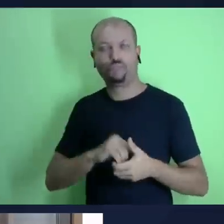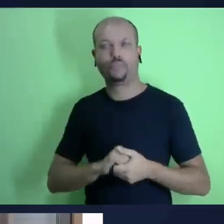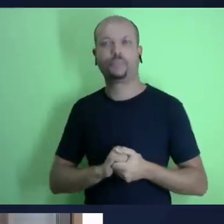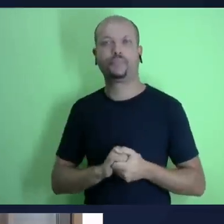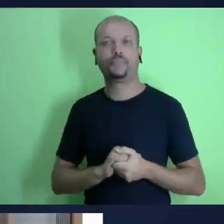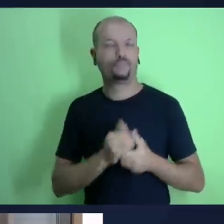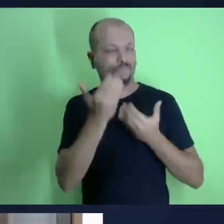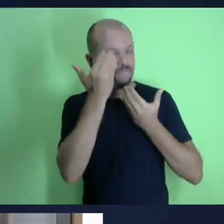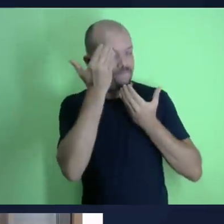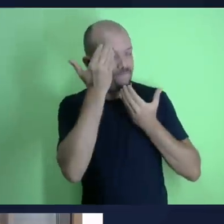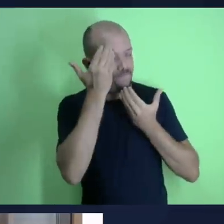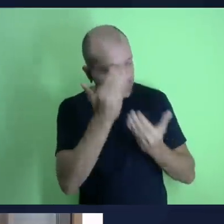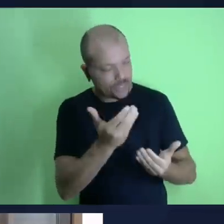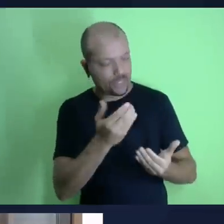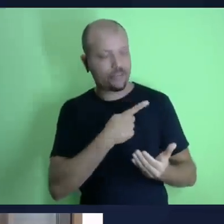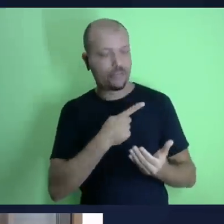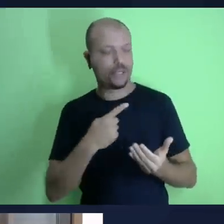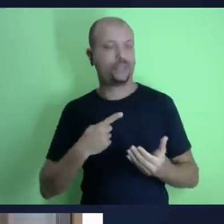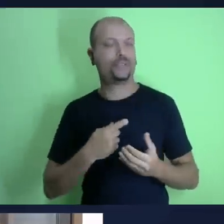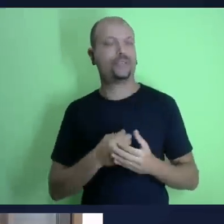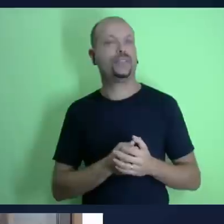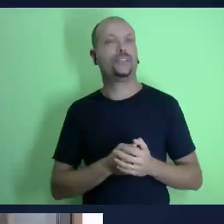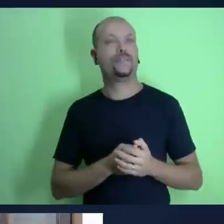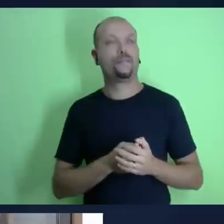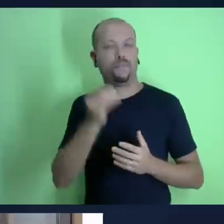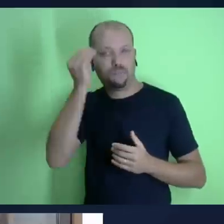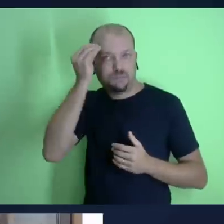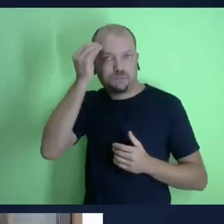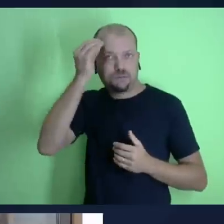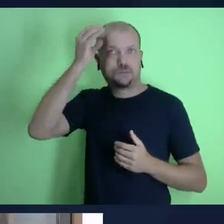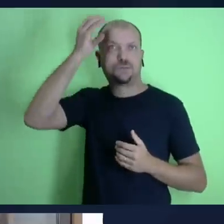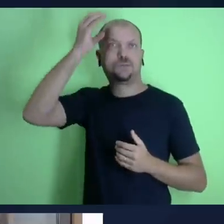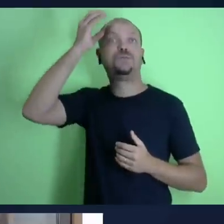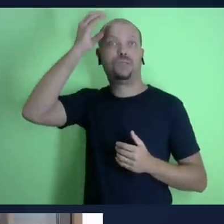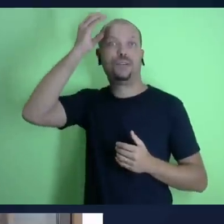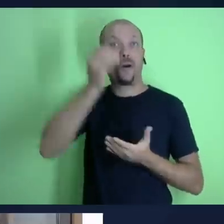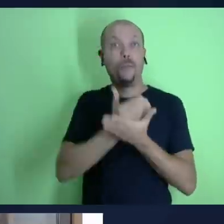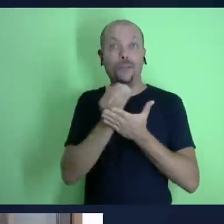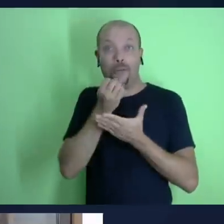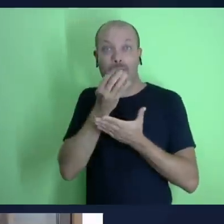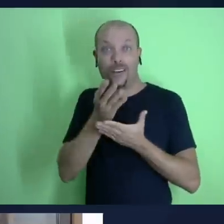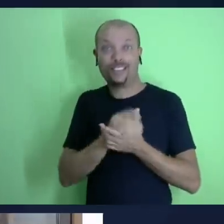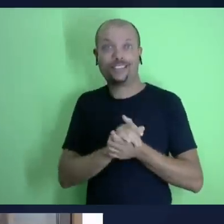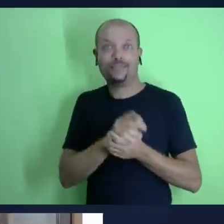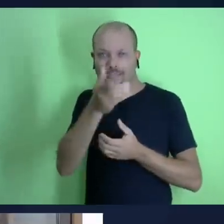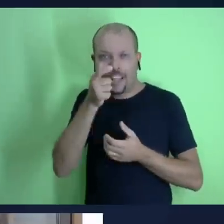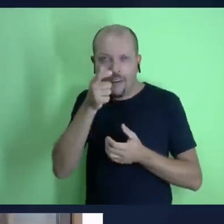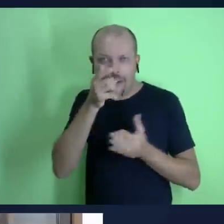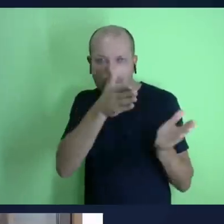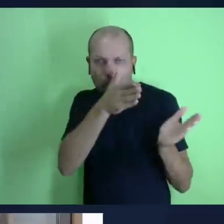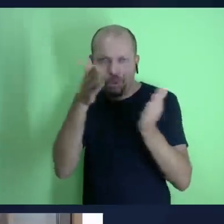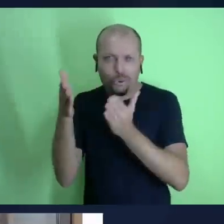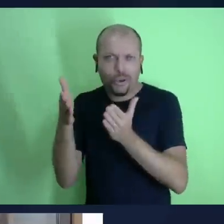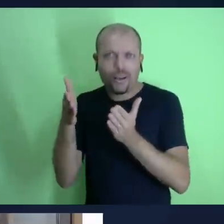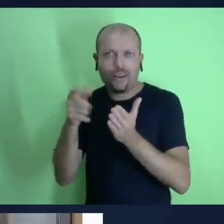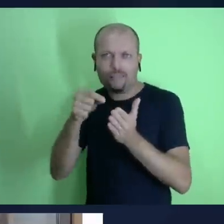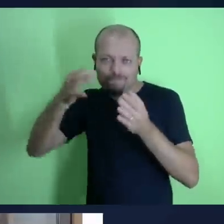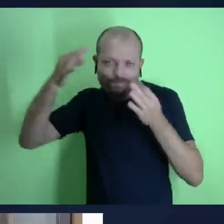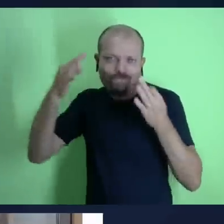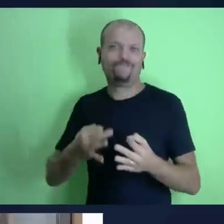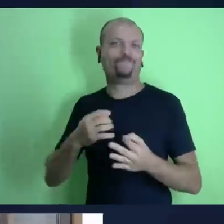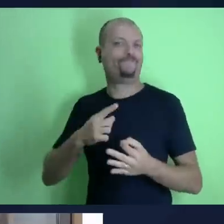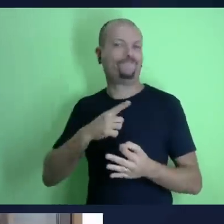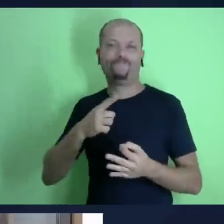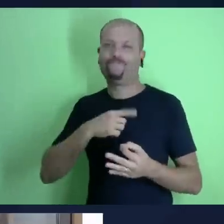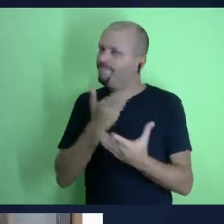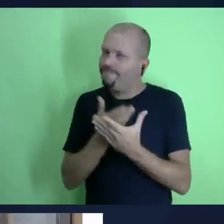enriquecido aqui pelas falas do pastor Josué pelos exemplos pelas ideias eu tenho certeza que não